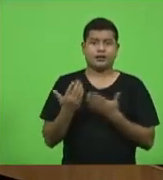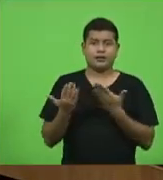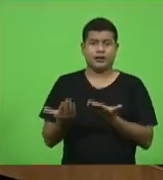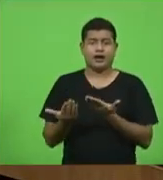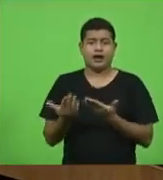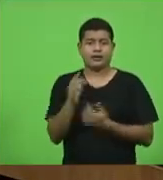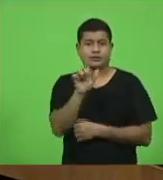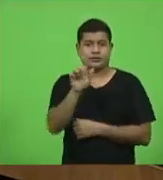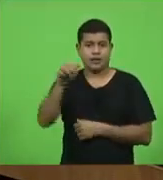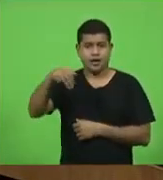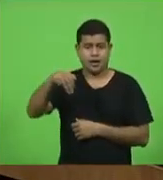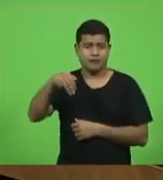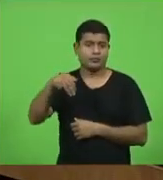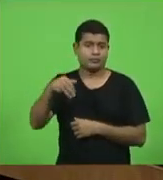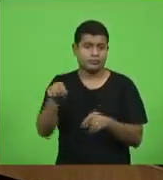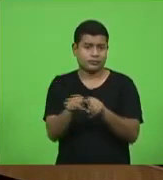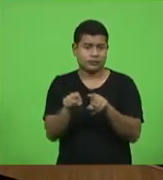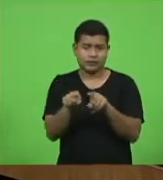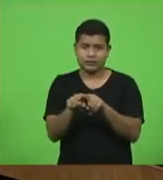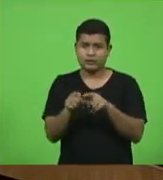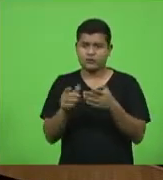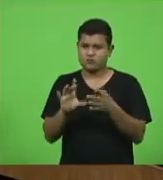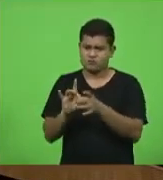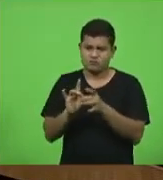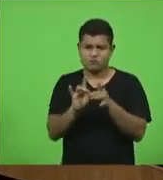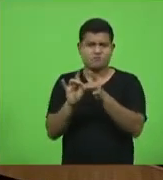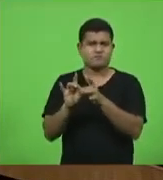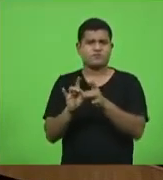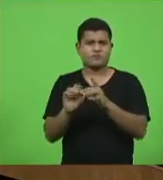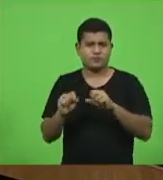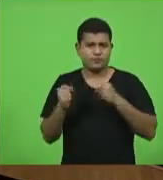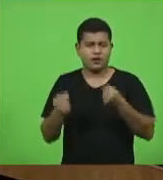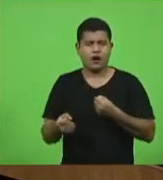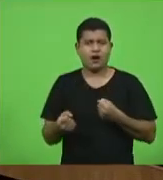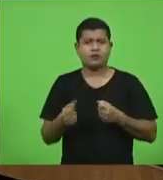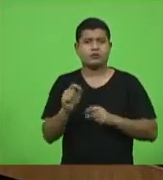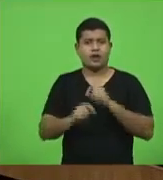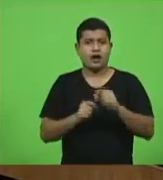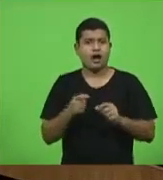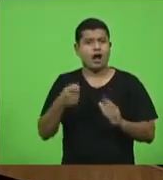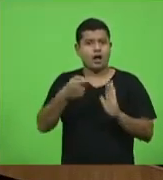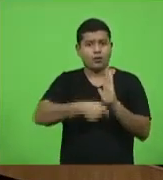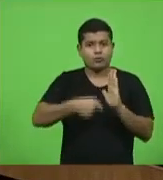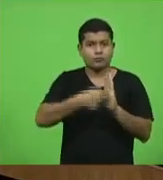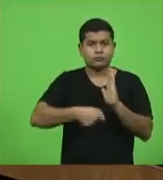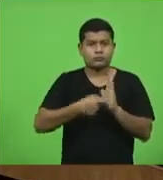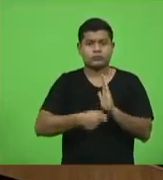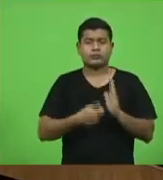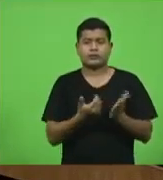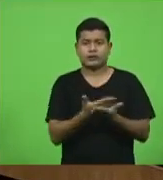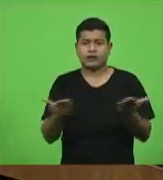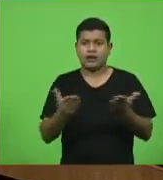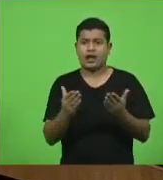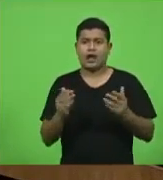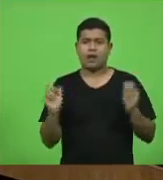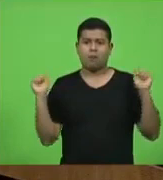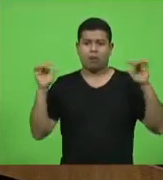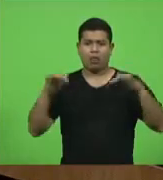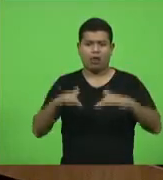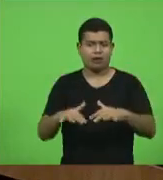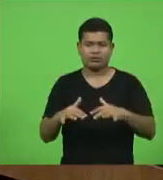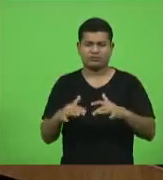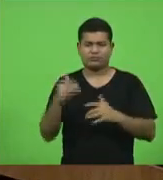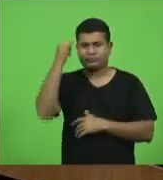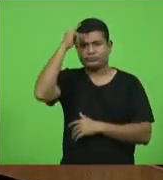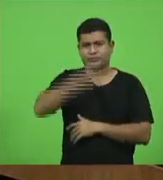ajudaram a sociedade a coibir aglomerações e ações e com isso pela primeira vez durante toda